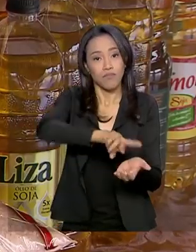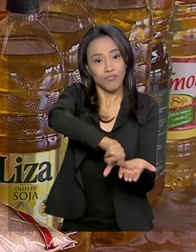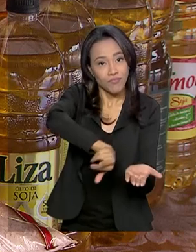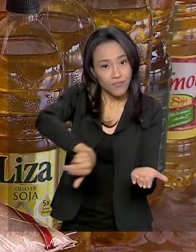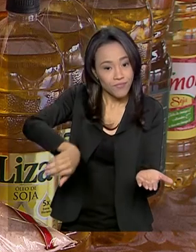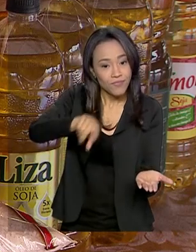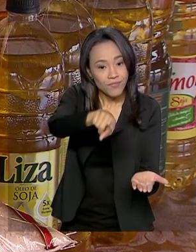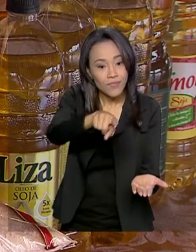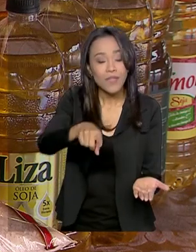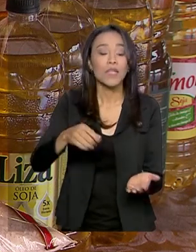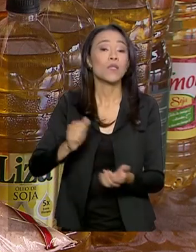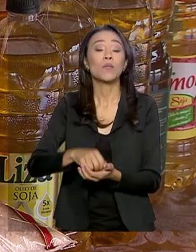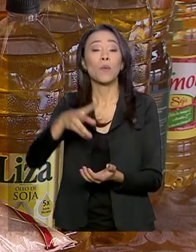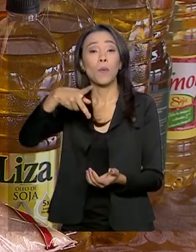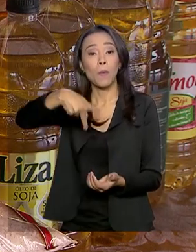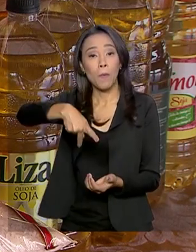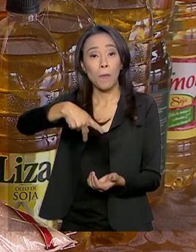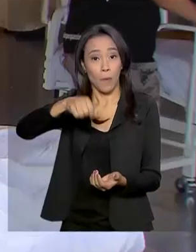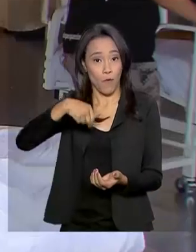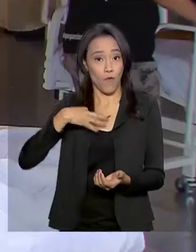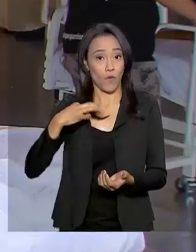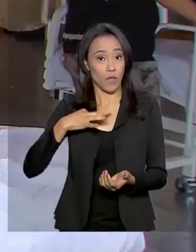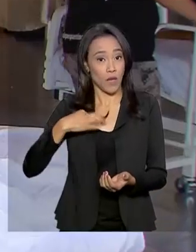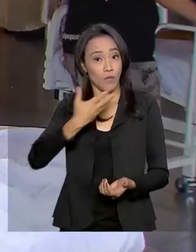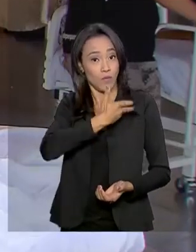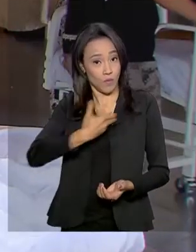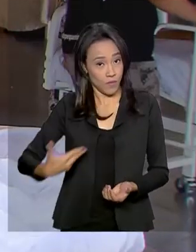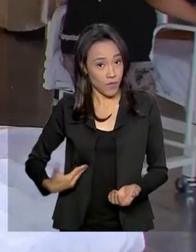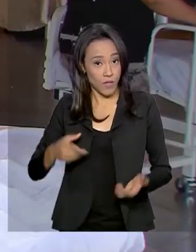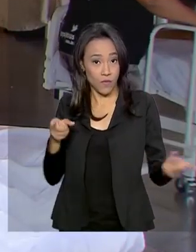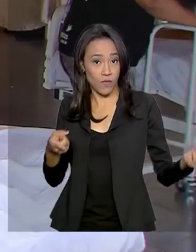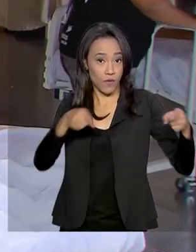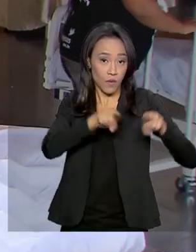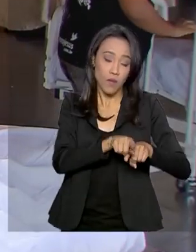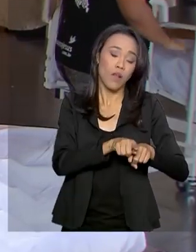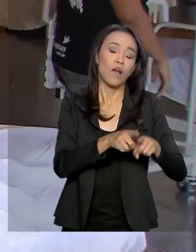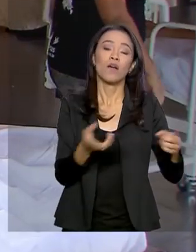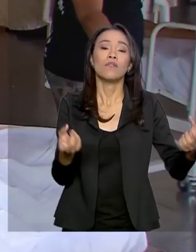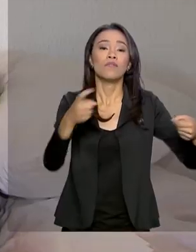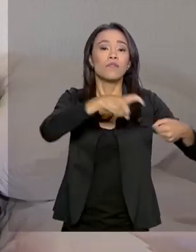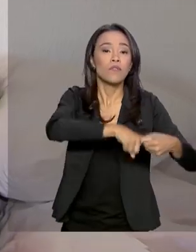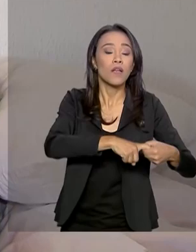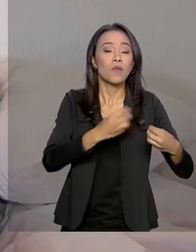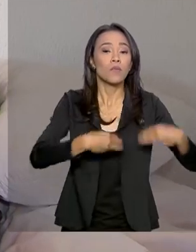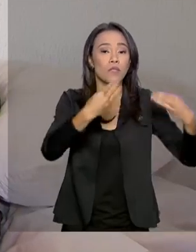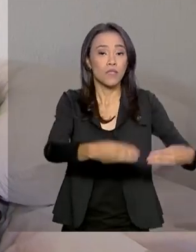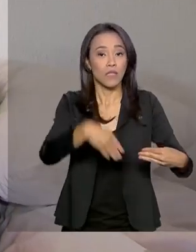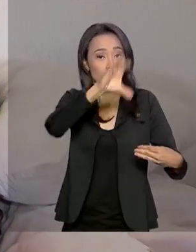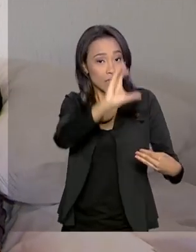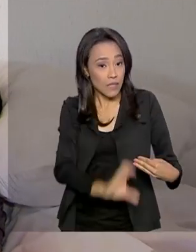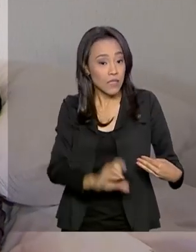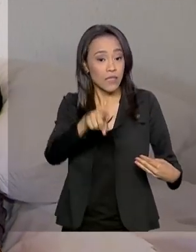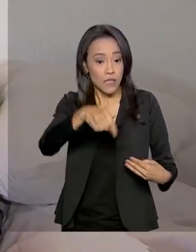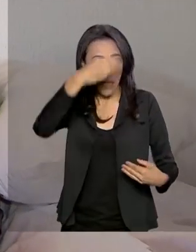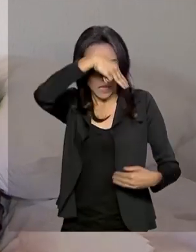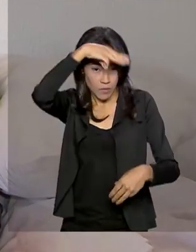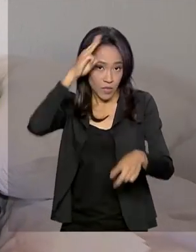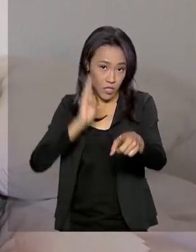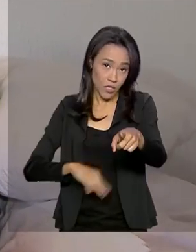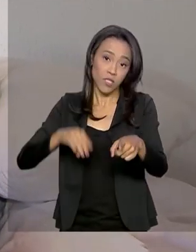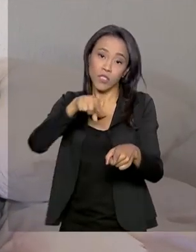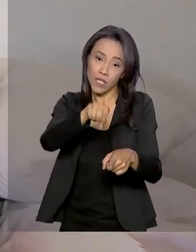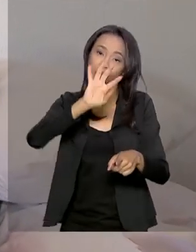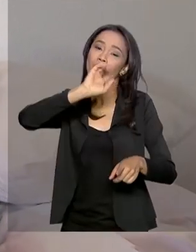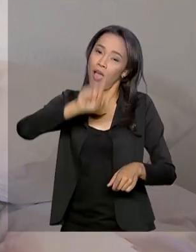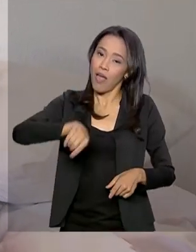programa nacional de incentivo ao voluntariado, vinculado ao Ministério da Cidadania, e que tem a primeira-dama Michele Bolsonaro